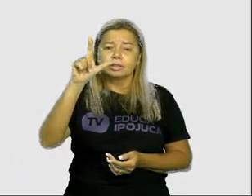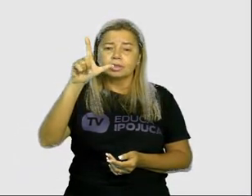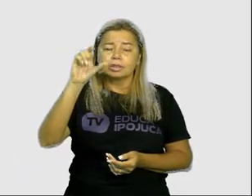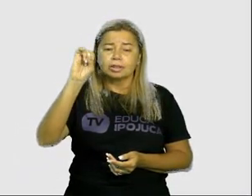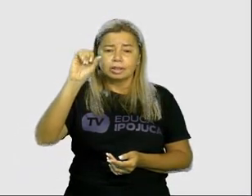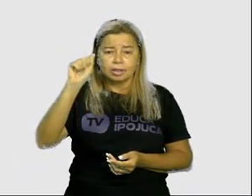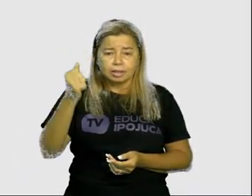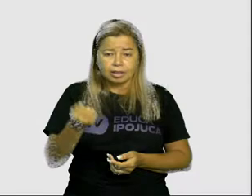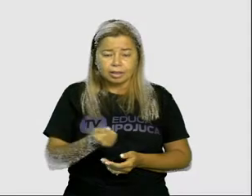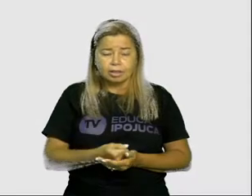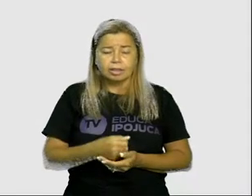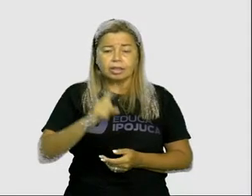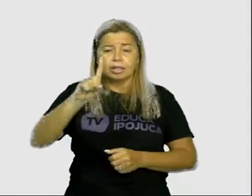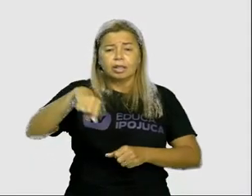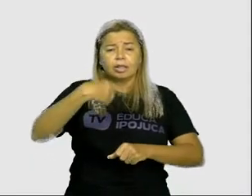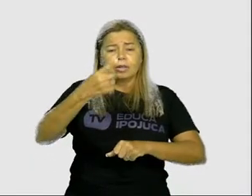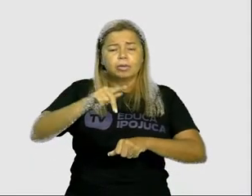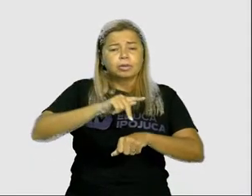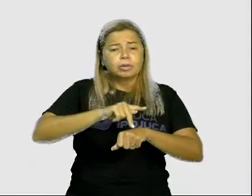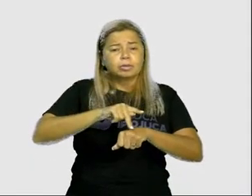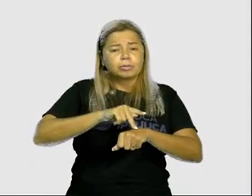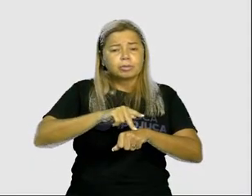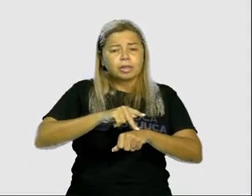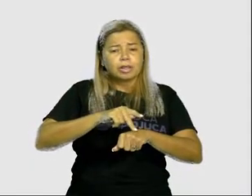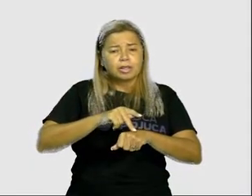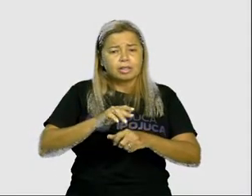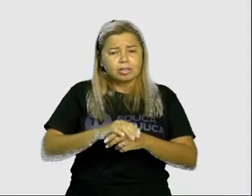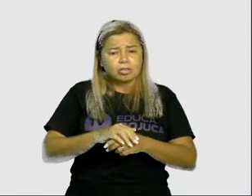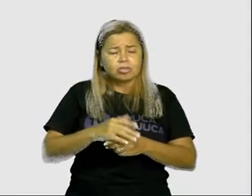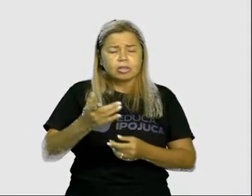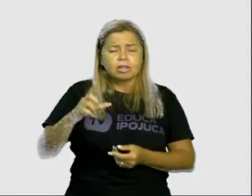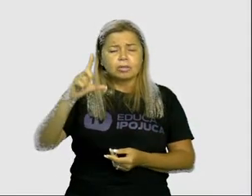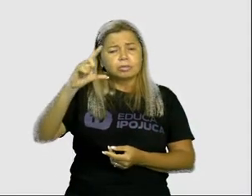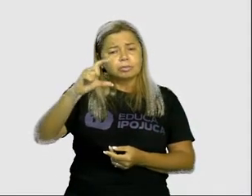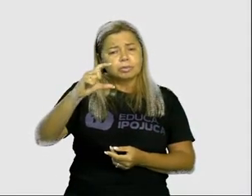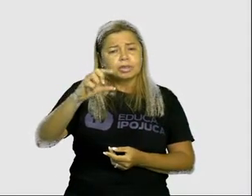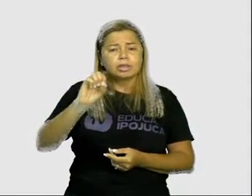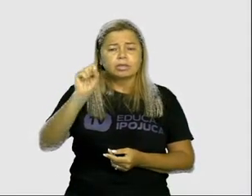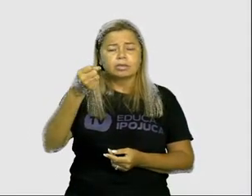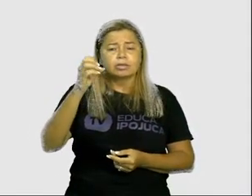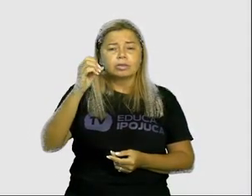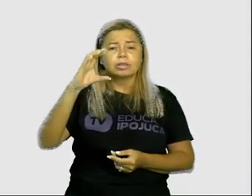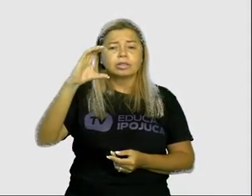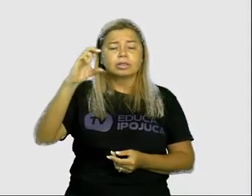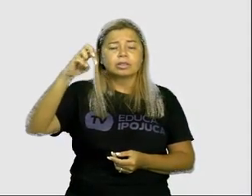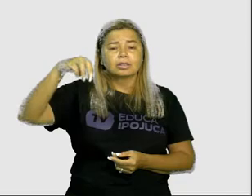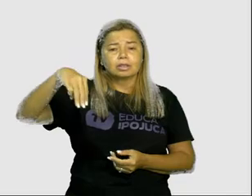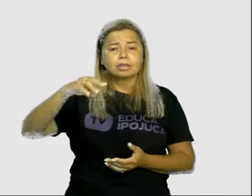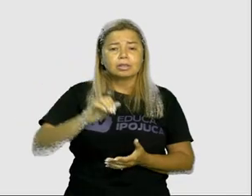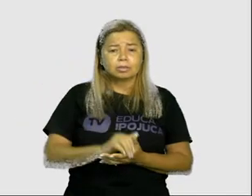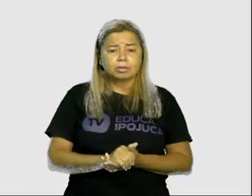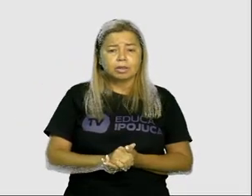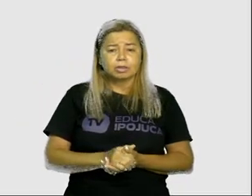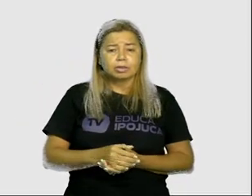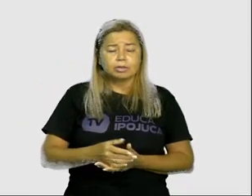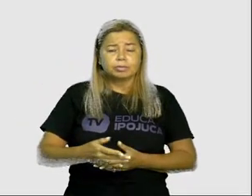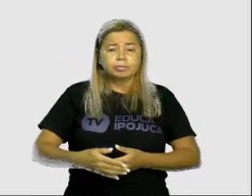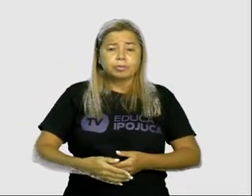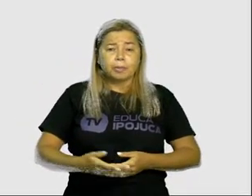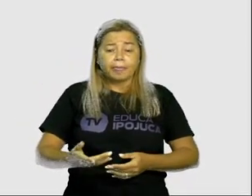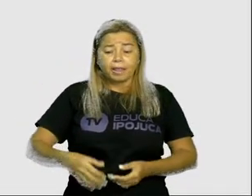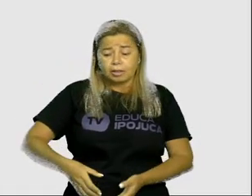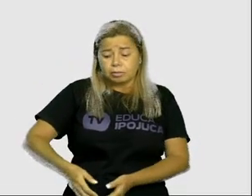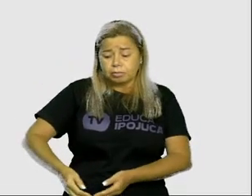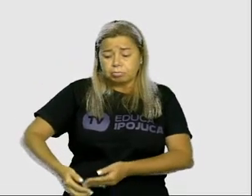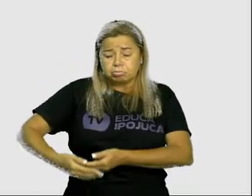atingir os 80 centímetros. Ele é bem pequenininho e podem pesar cerca de 15